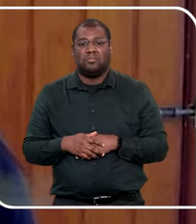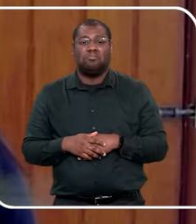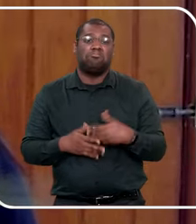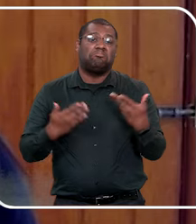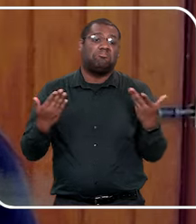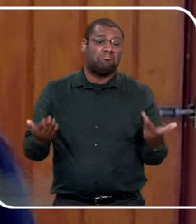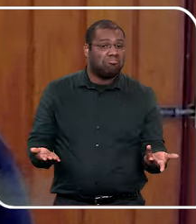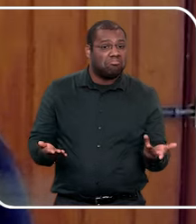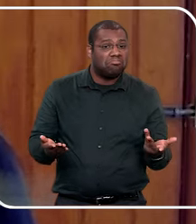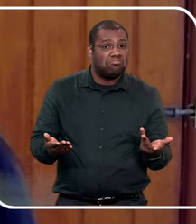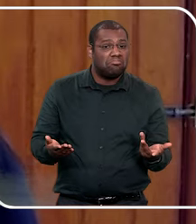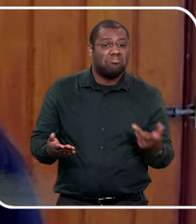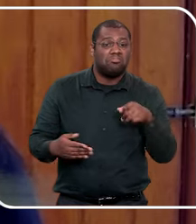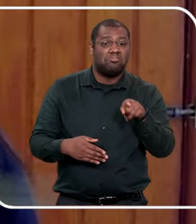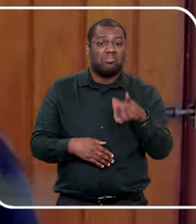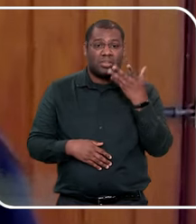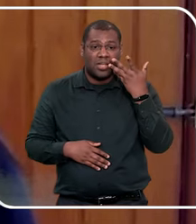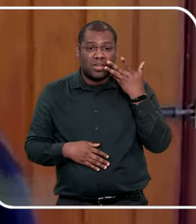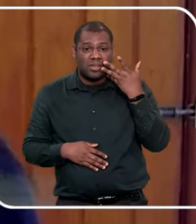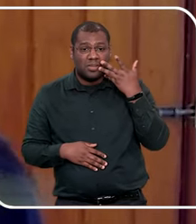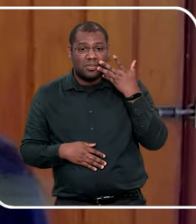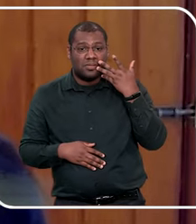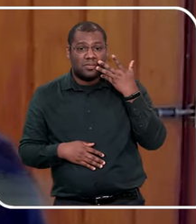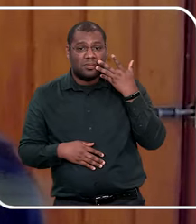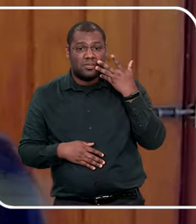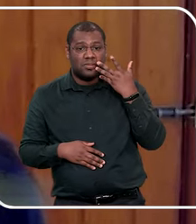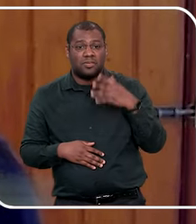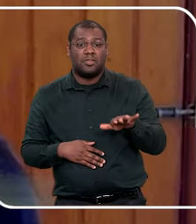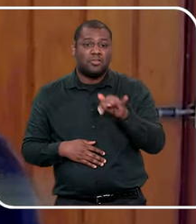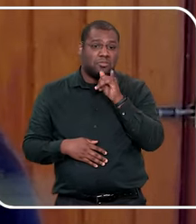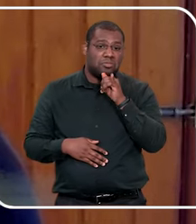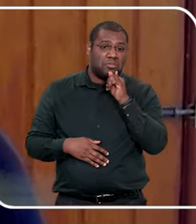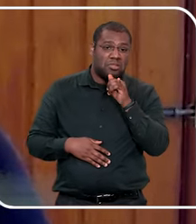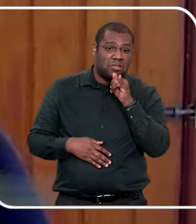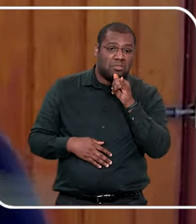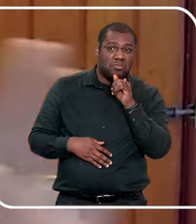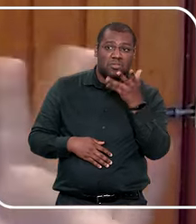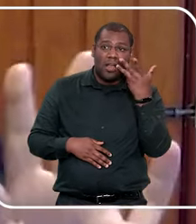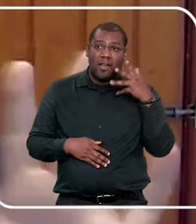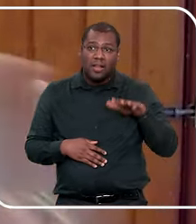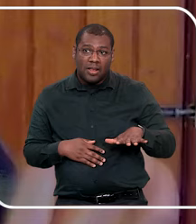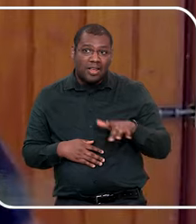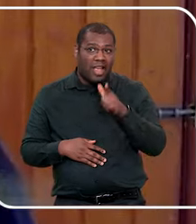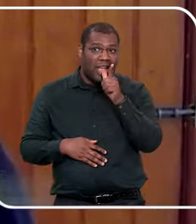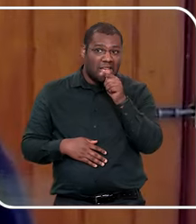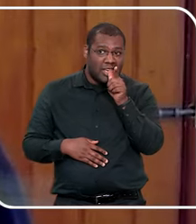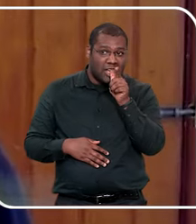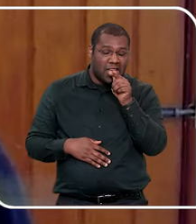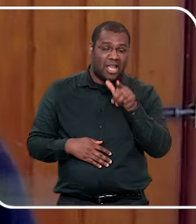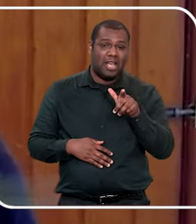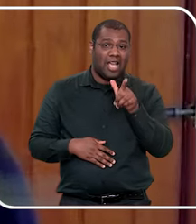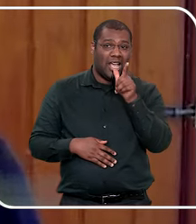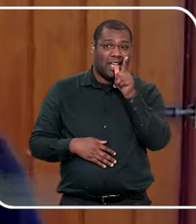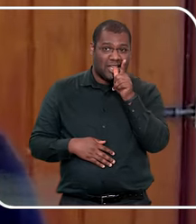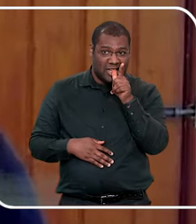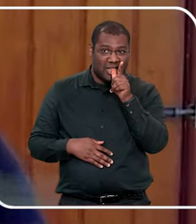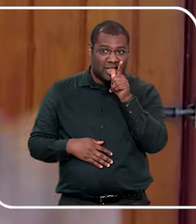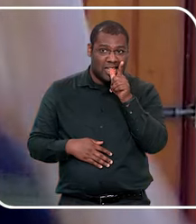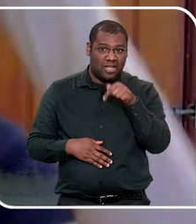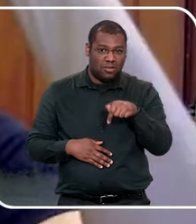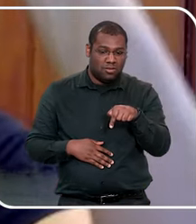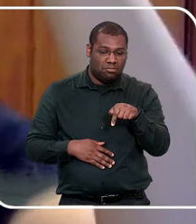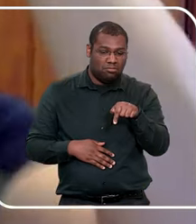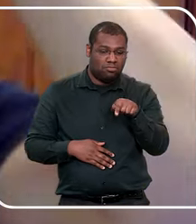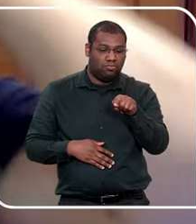duro, né? Aí vai no coleguinha e fala, deixa eu ver se eu está duro também. Curiosidades super naturais, agora é o